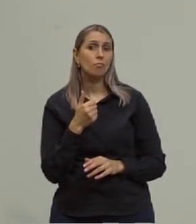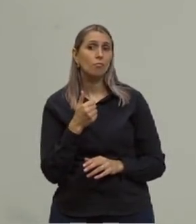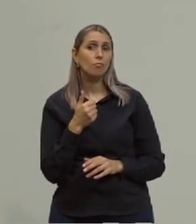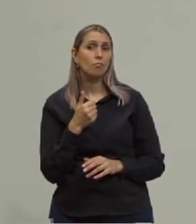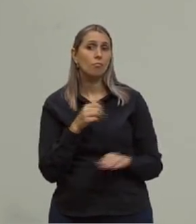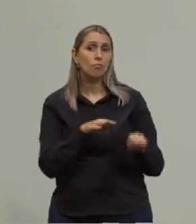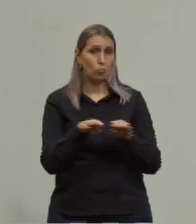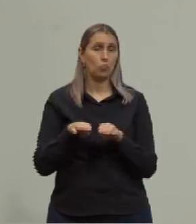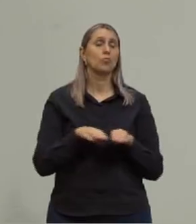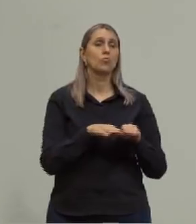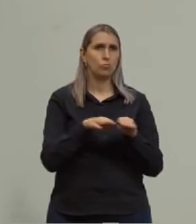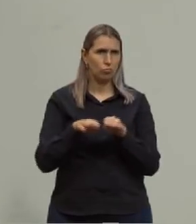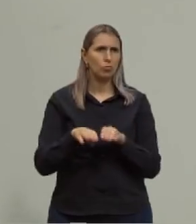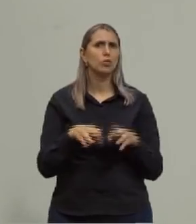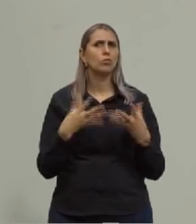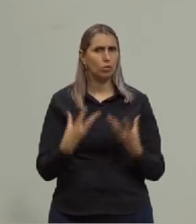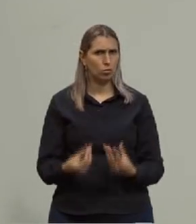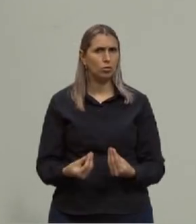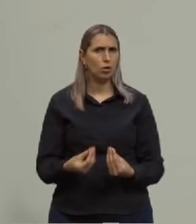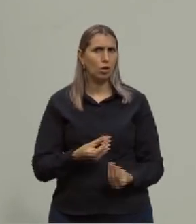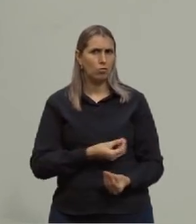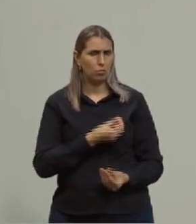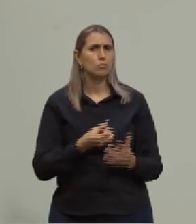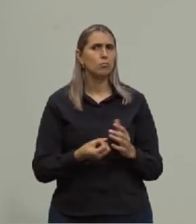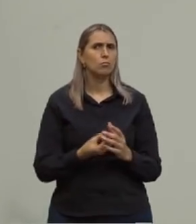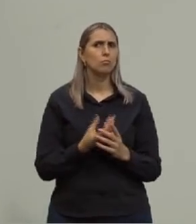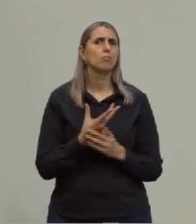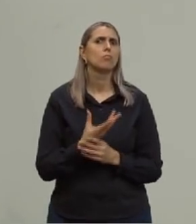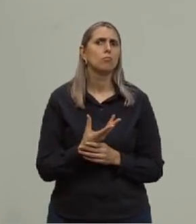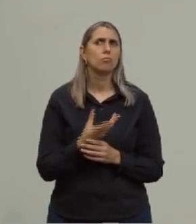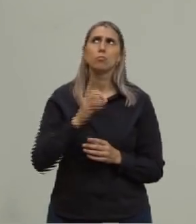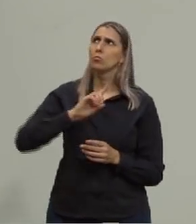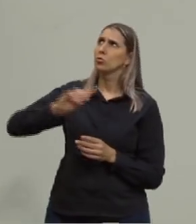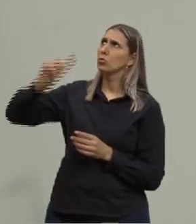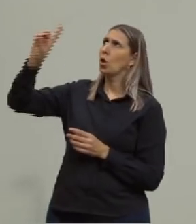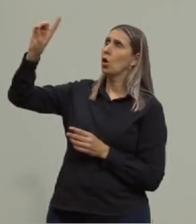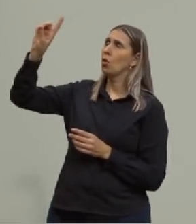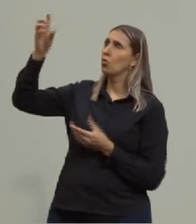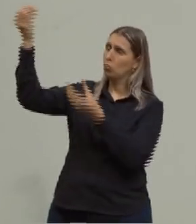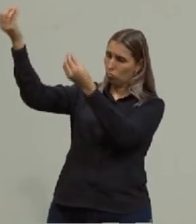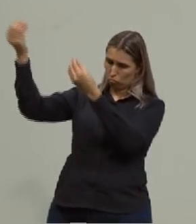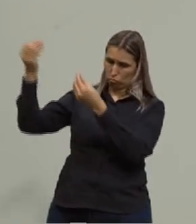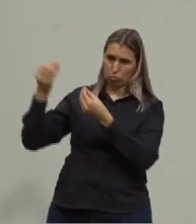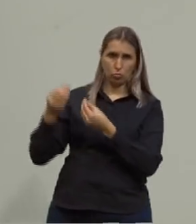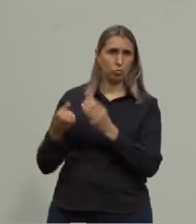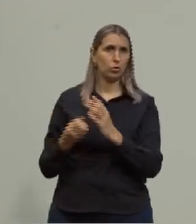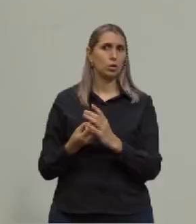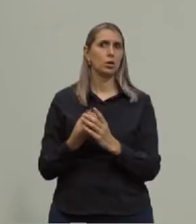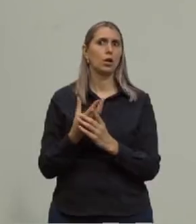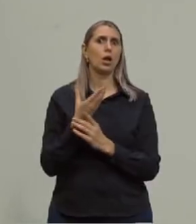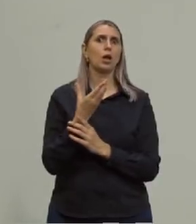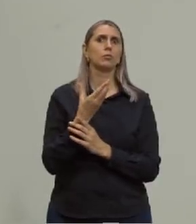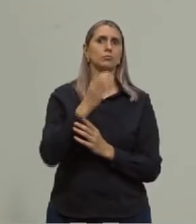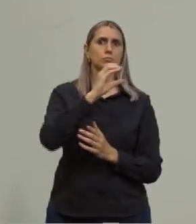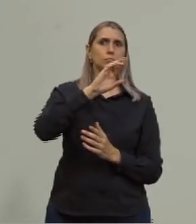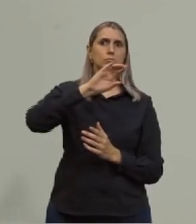de que a vida havia sido criada, então, por Deus, né? Isso é o criacionismo.